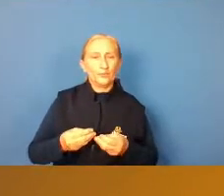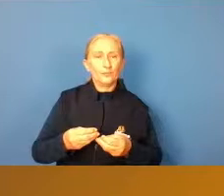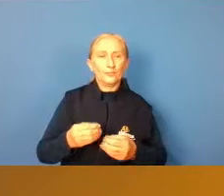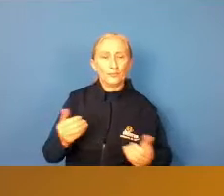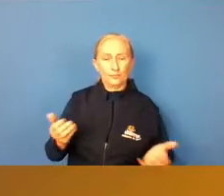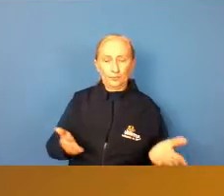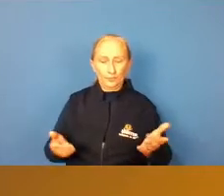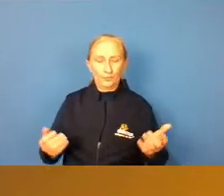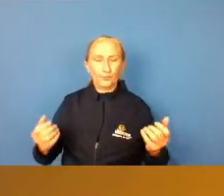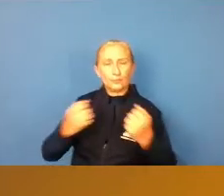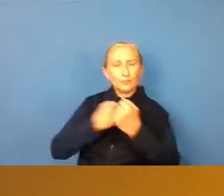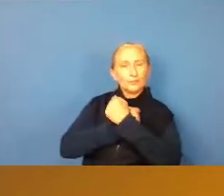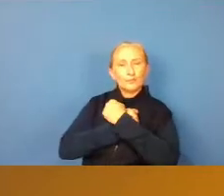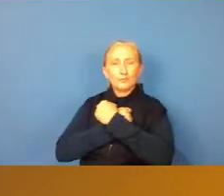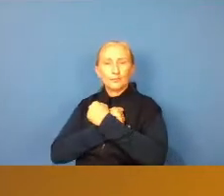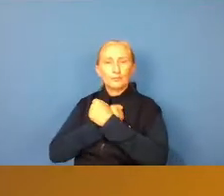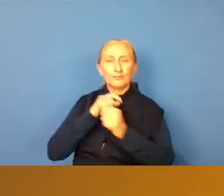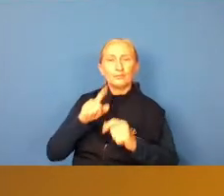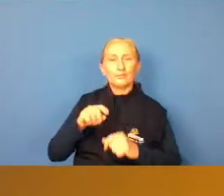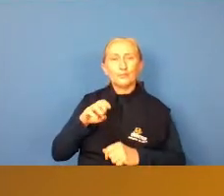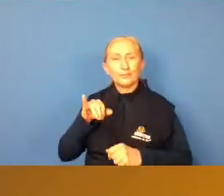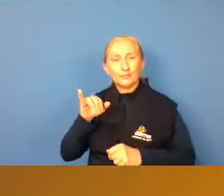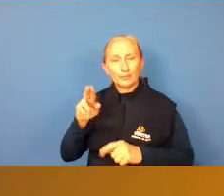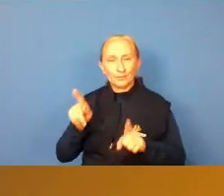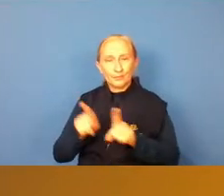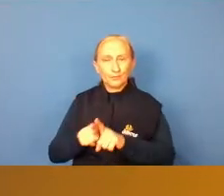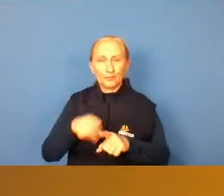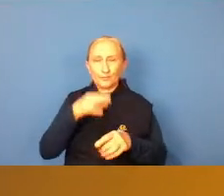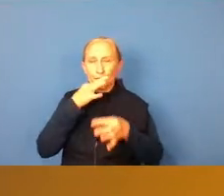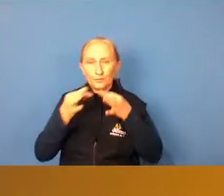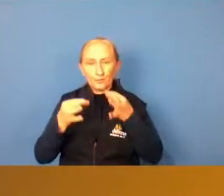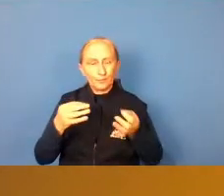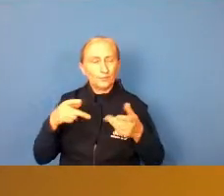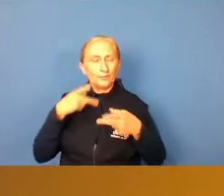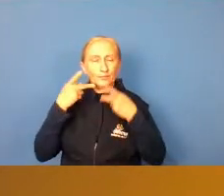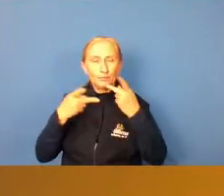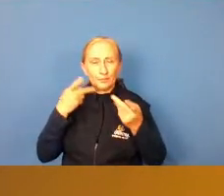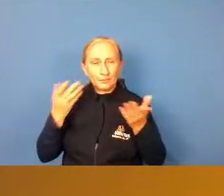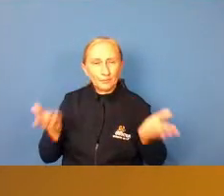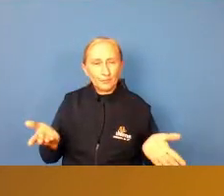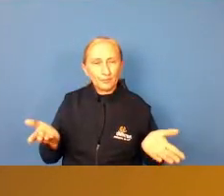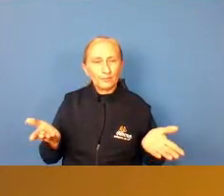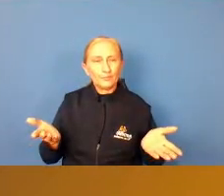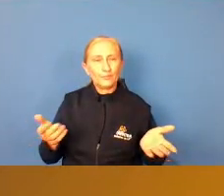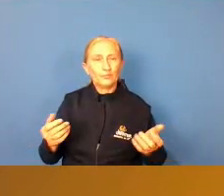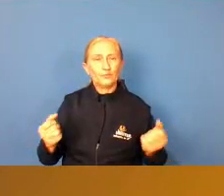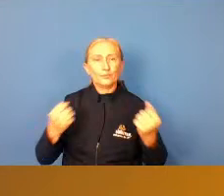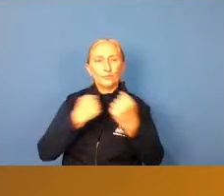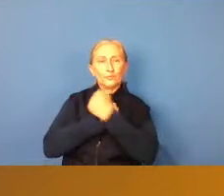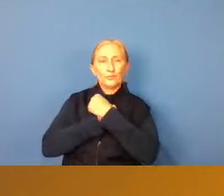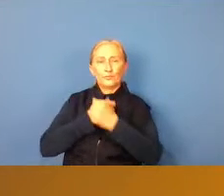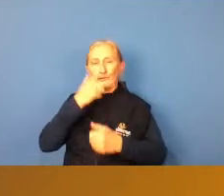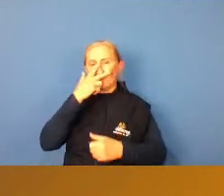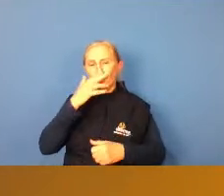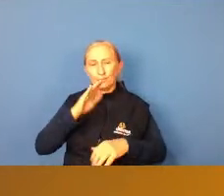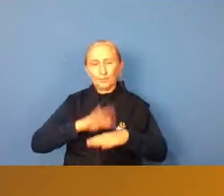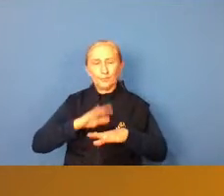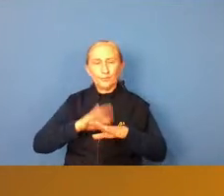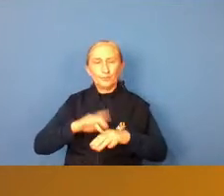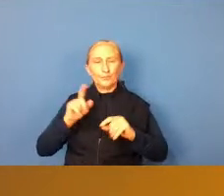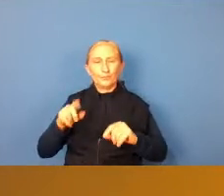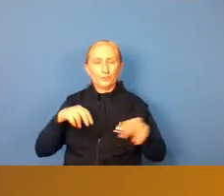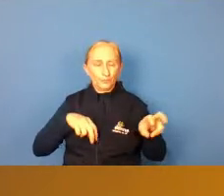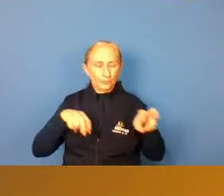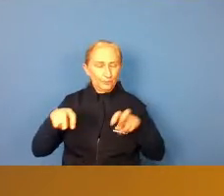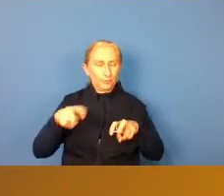goleiro Wesley o você acha eles são os menos comentados os menos falados né o goleiro não sei se foi ali uma das posições